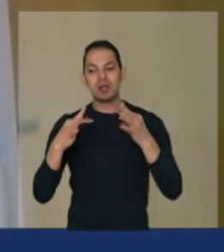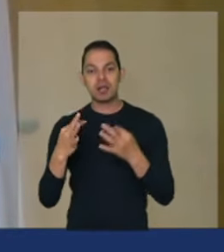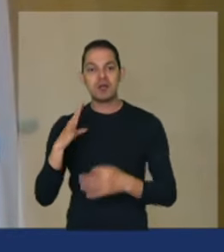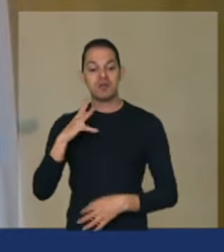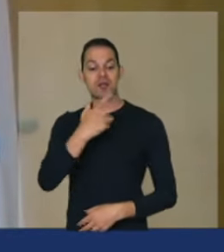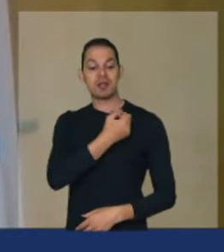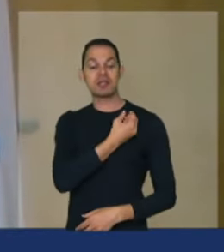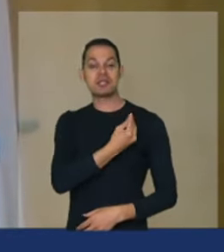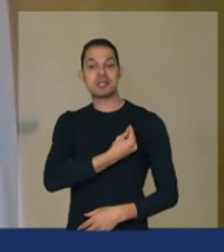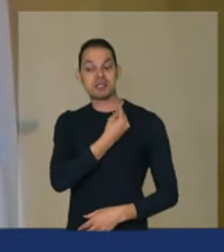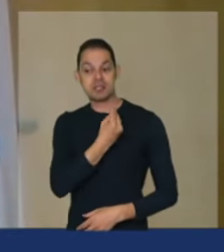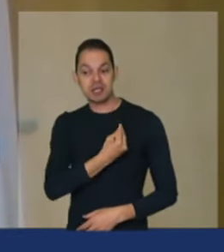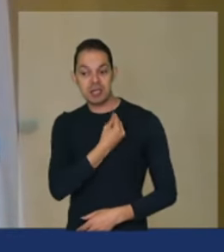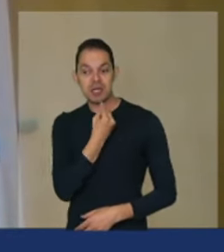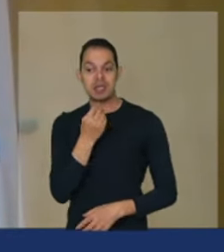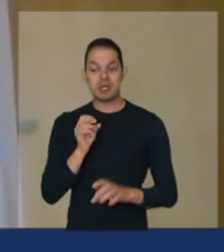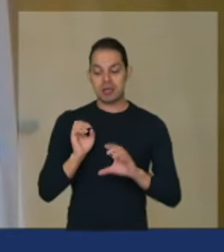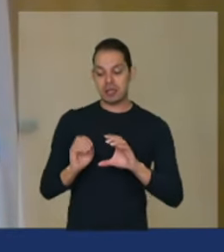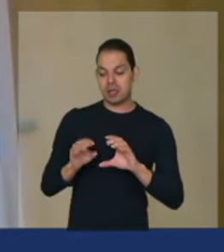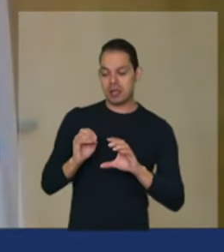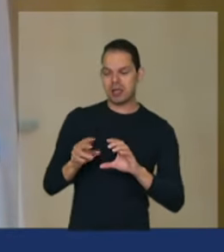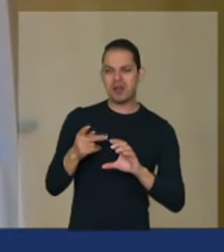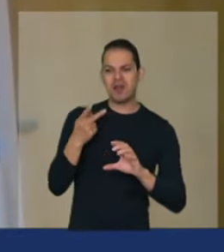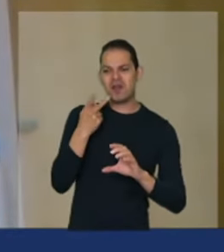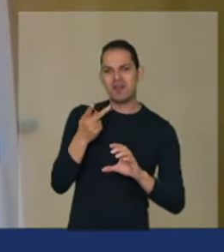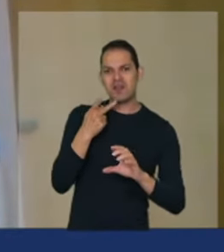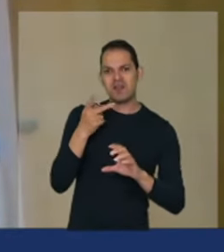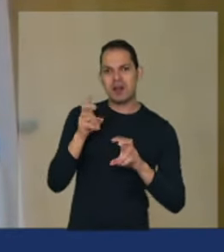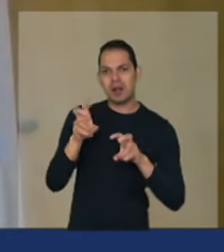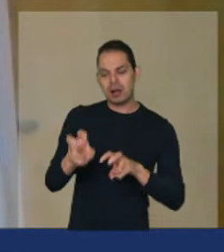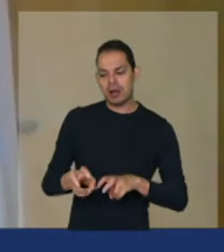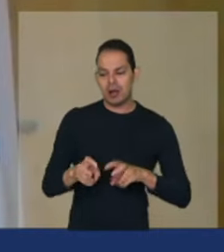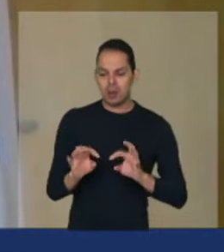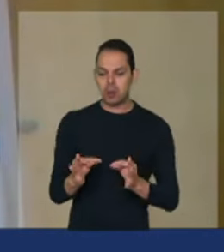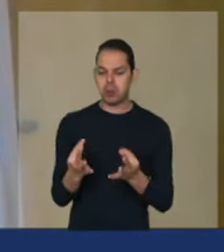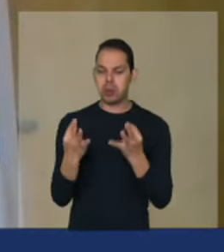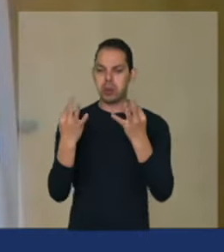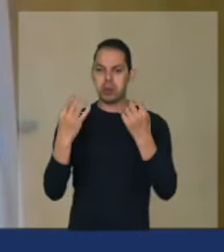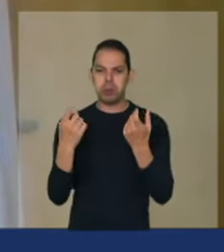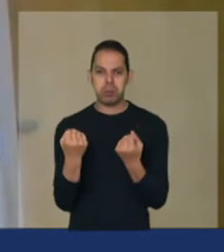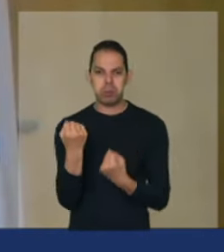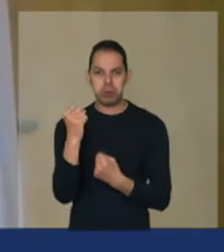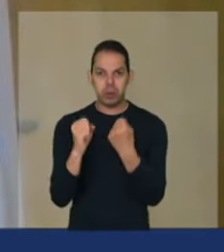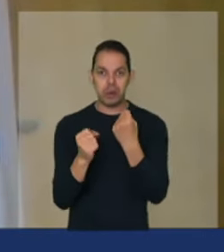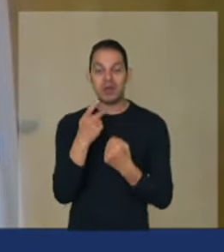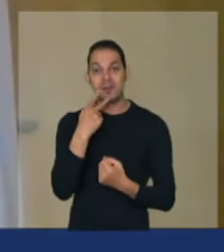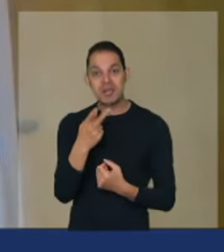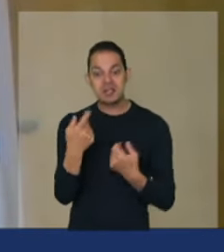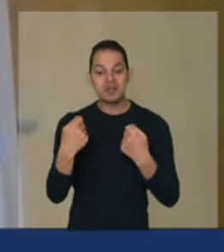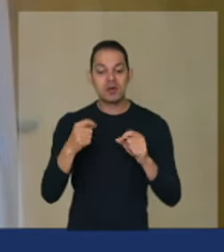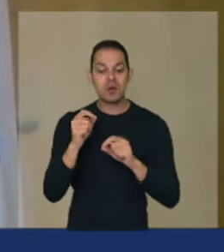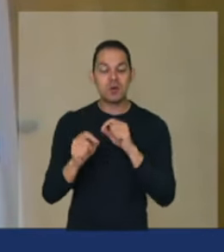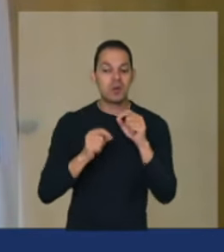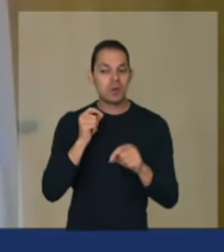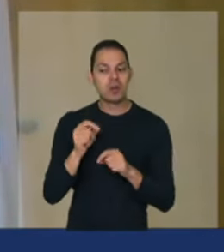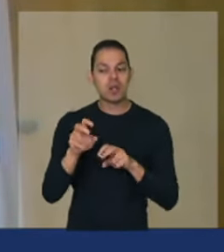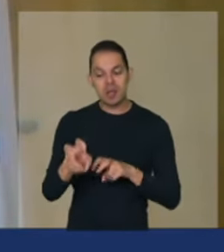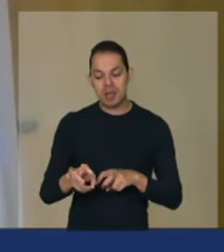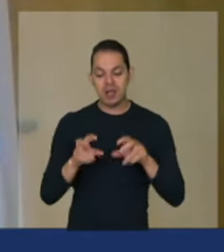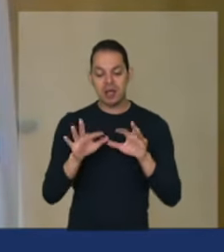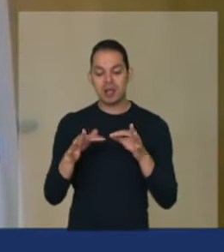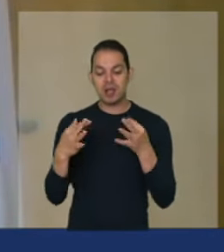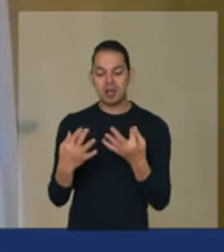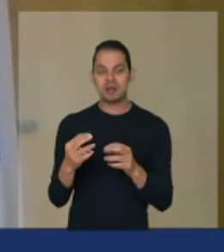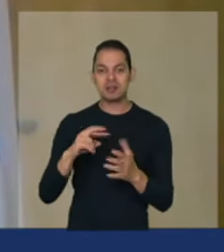que a Rede Globo ao invés de falar do agronegócio diga que a agricultura familiar é responsável por 70